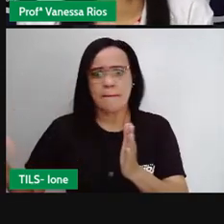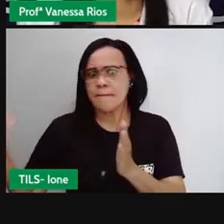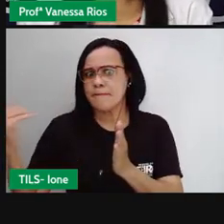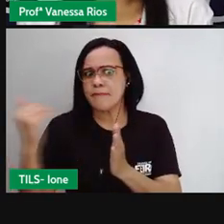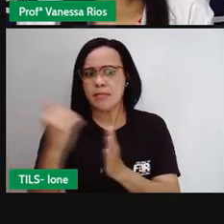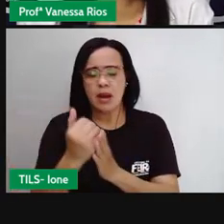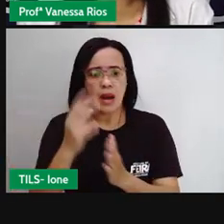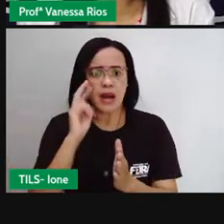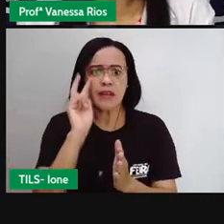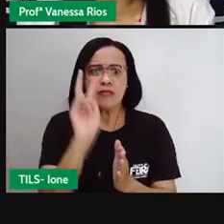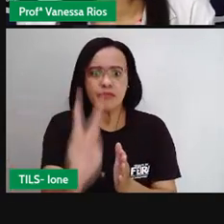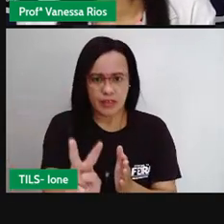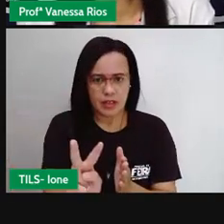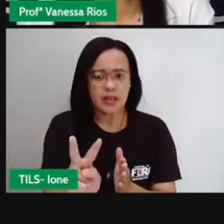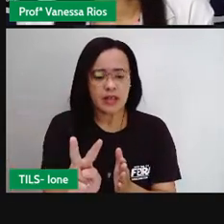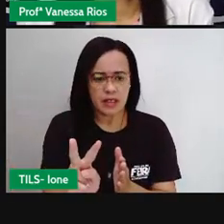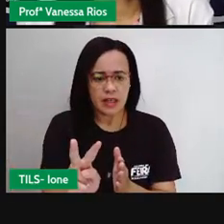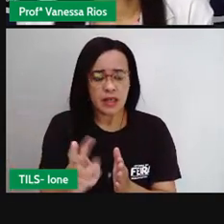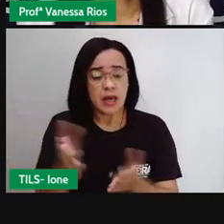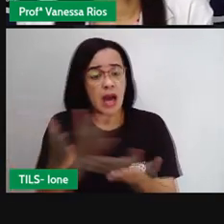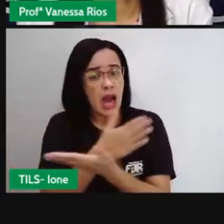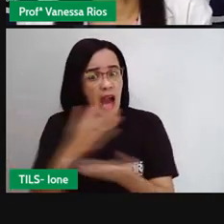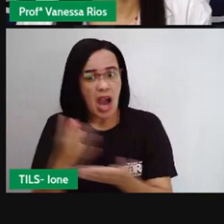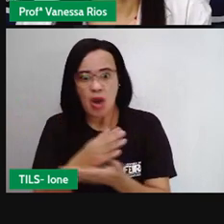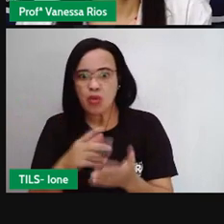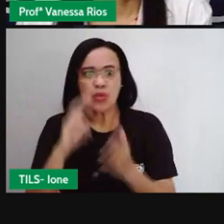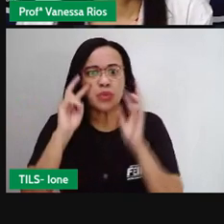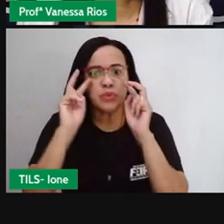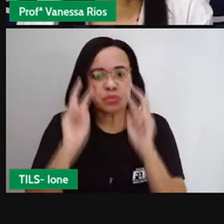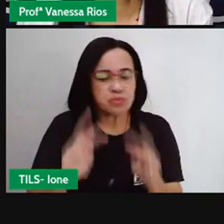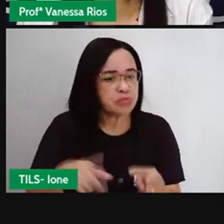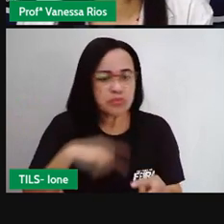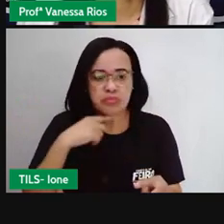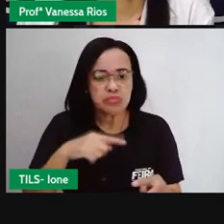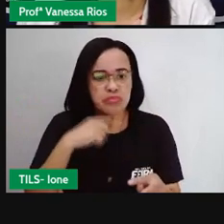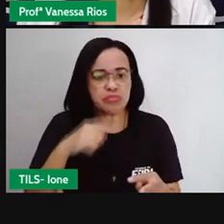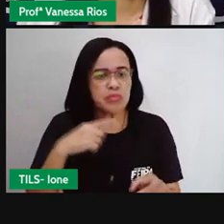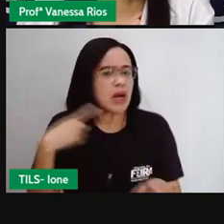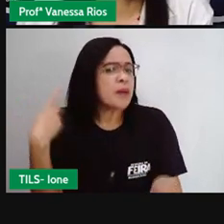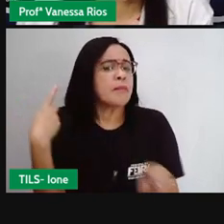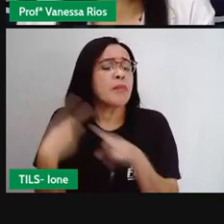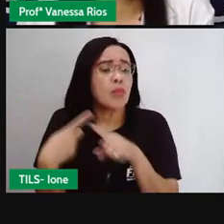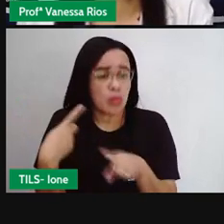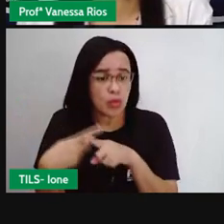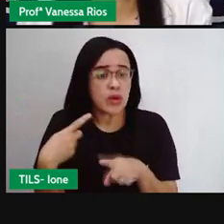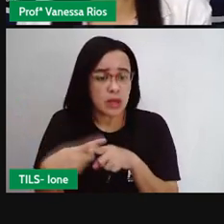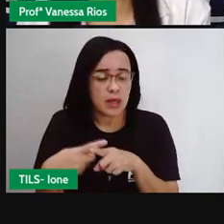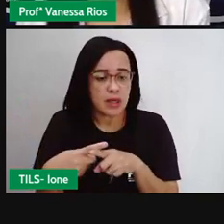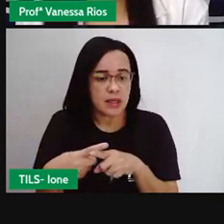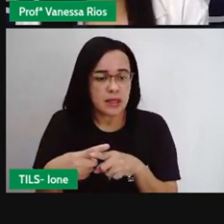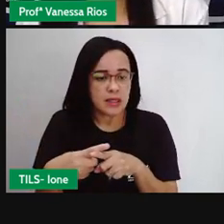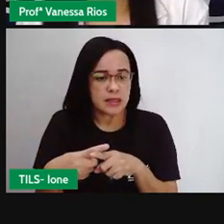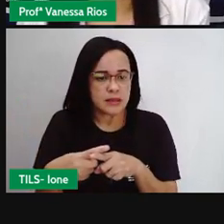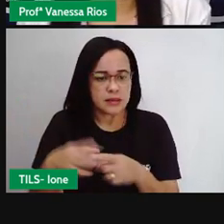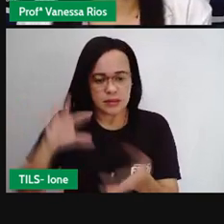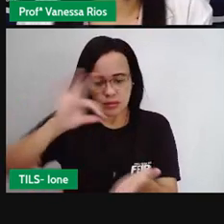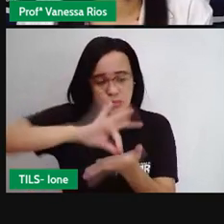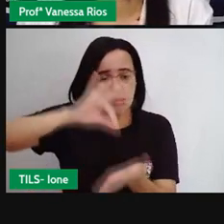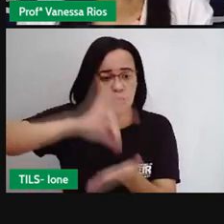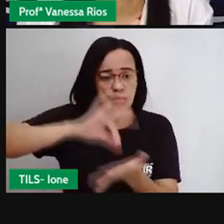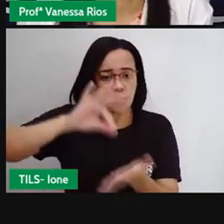E por quê? A gente observa aí que os pontos mais destacados são justamente os pontos